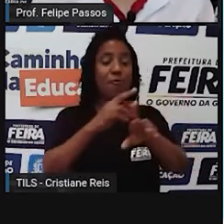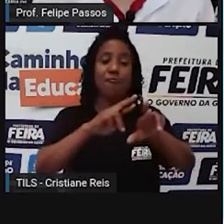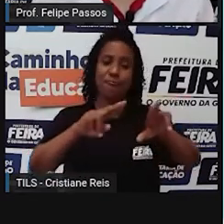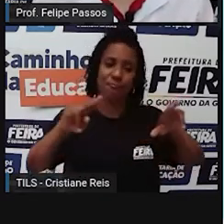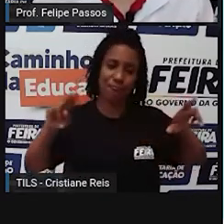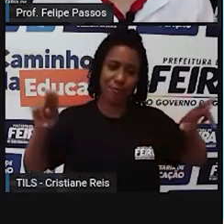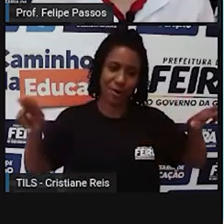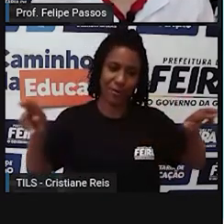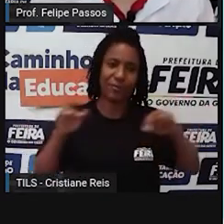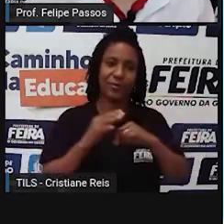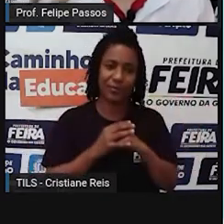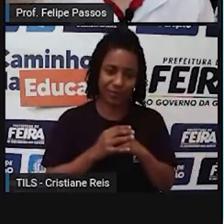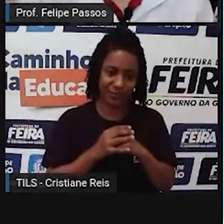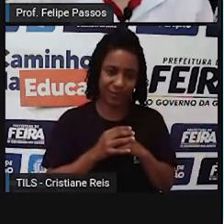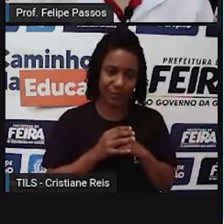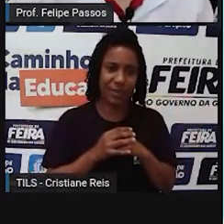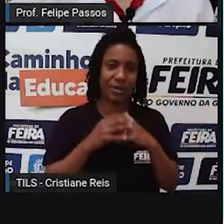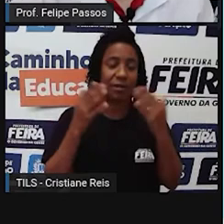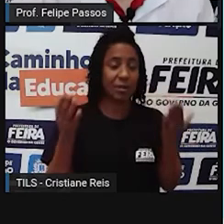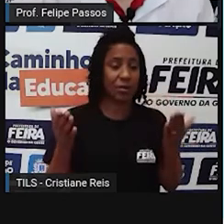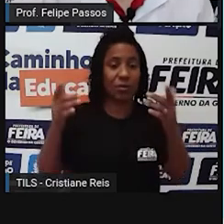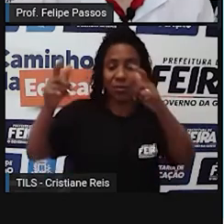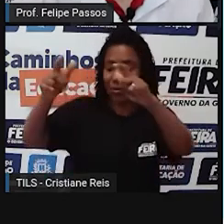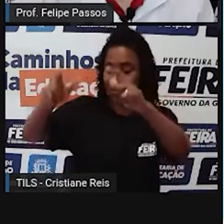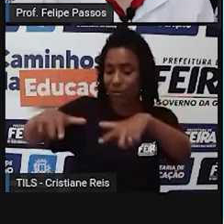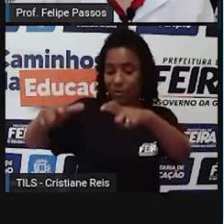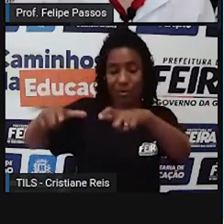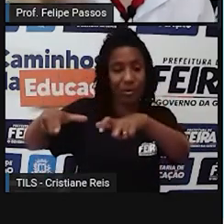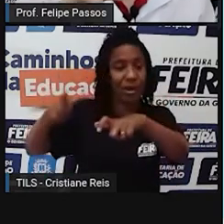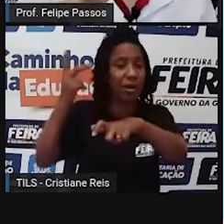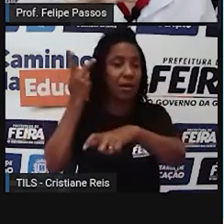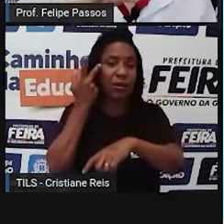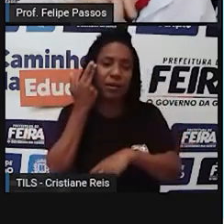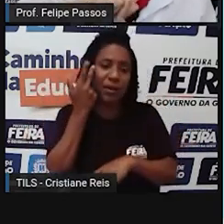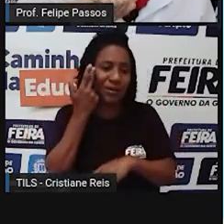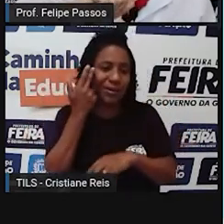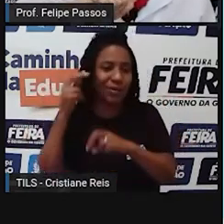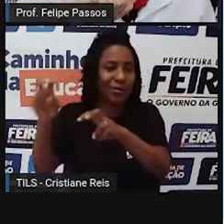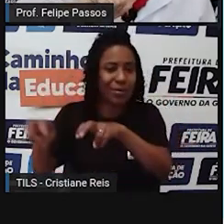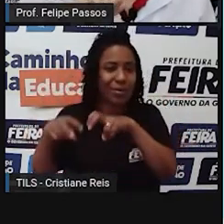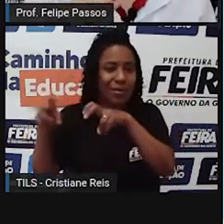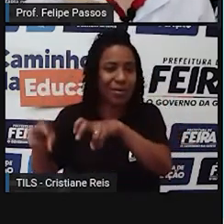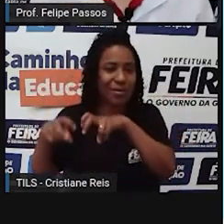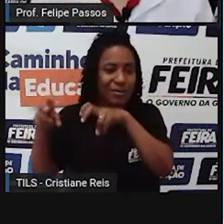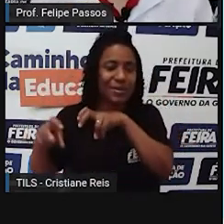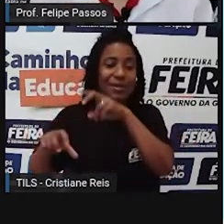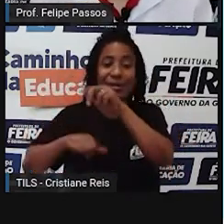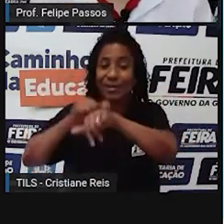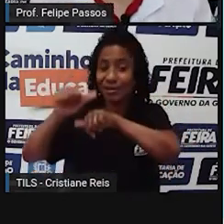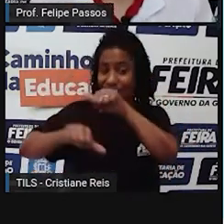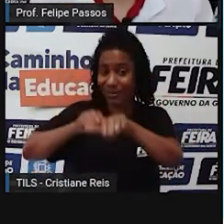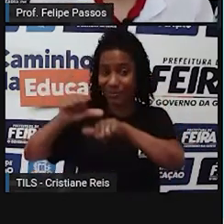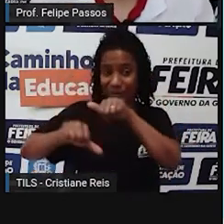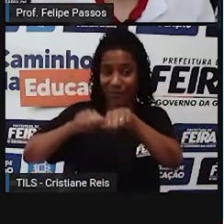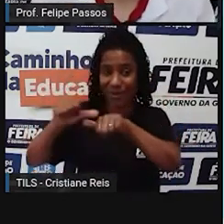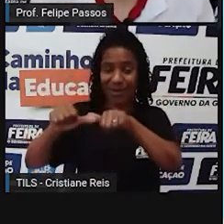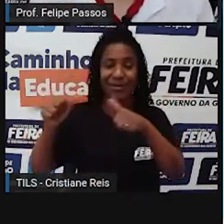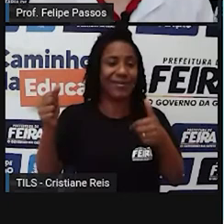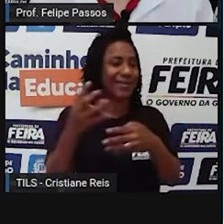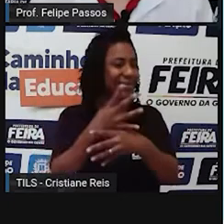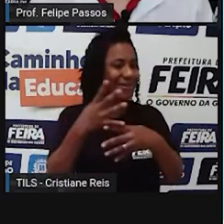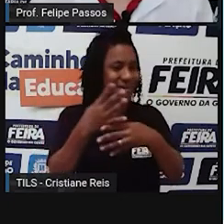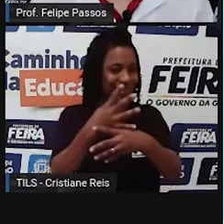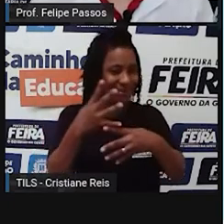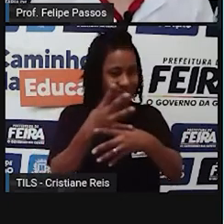Então, urbanizar pode ser você pegar esse ambiente natural ou rural e transformar num ambiente urbano e pode estar associado também